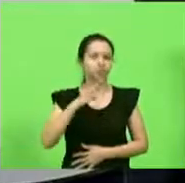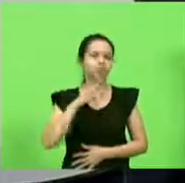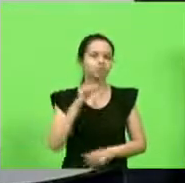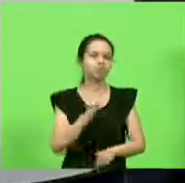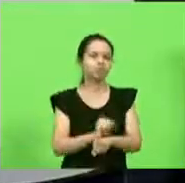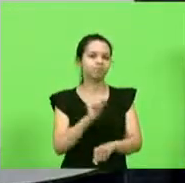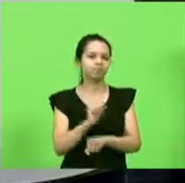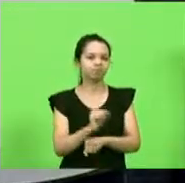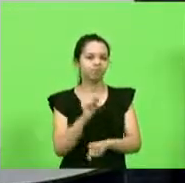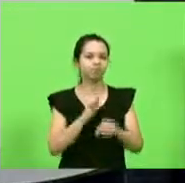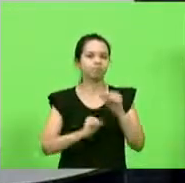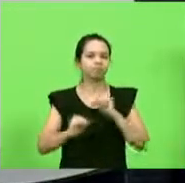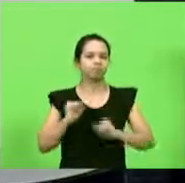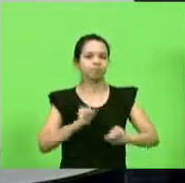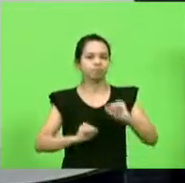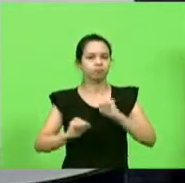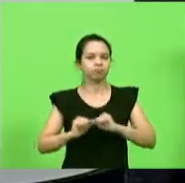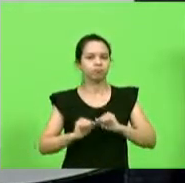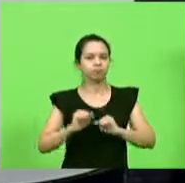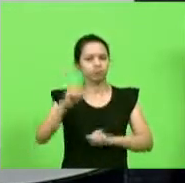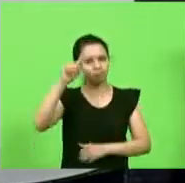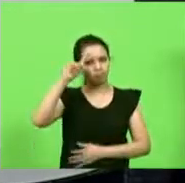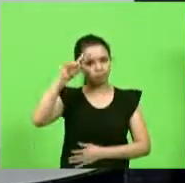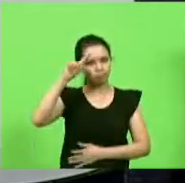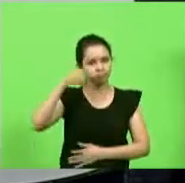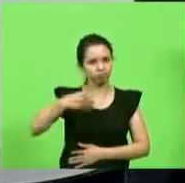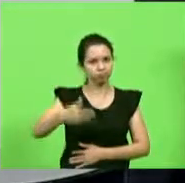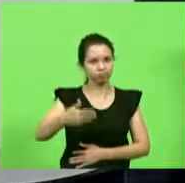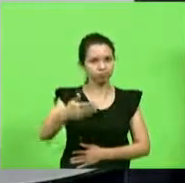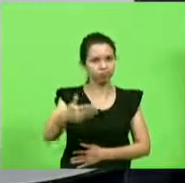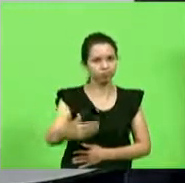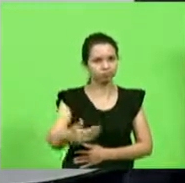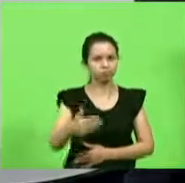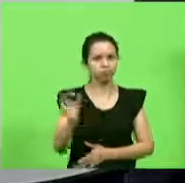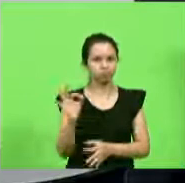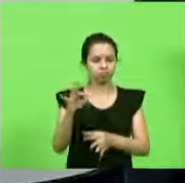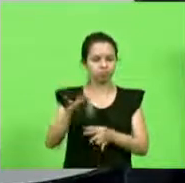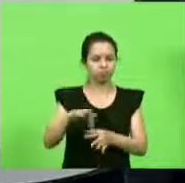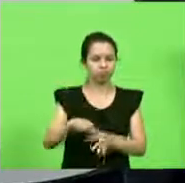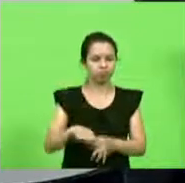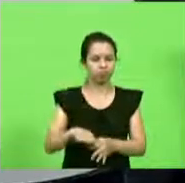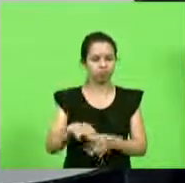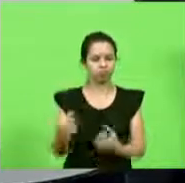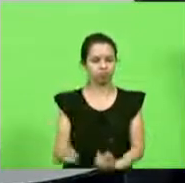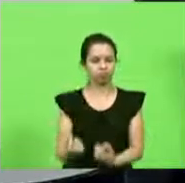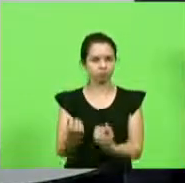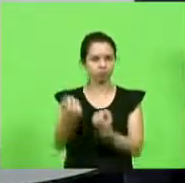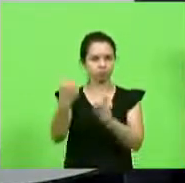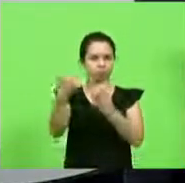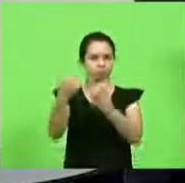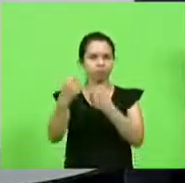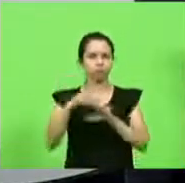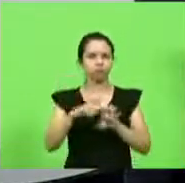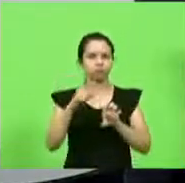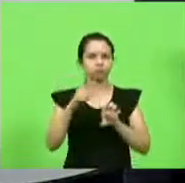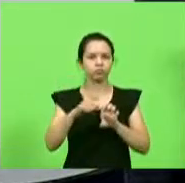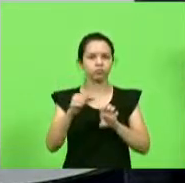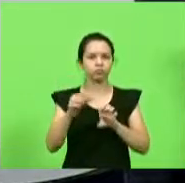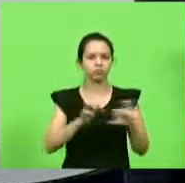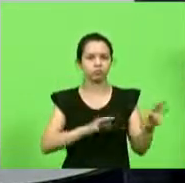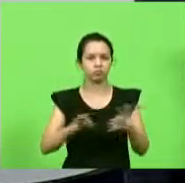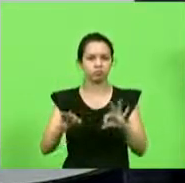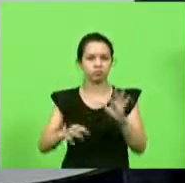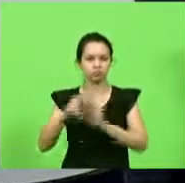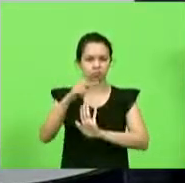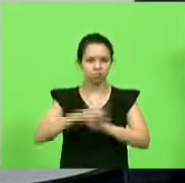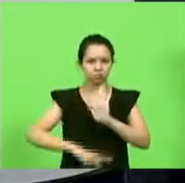esperançosa porque a cada dia se está plantando com a força dos empreendedores que fazem projetos